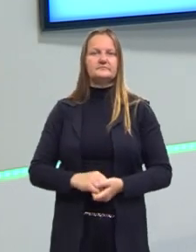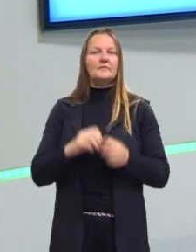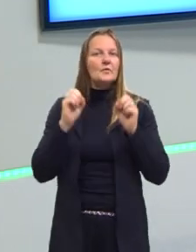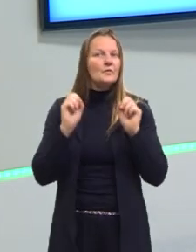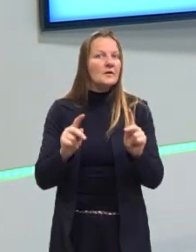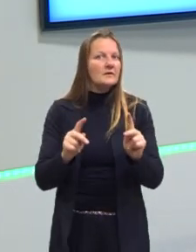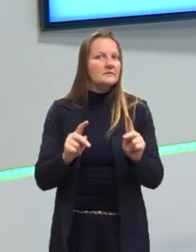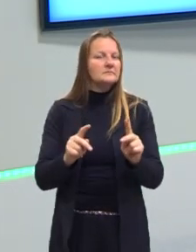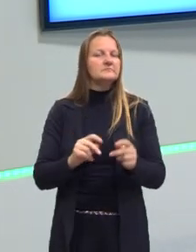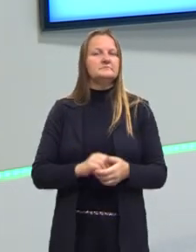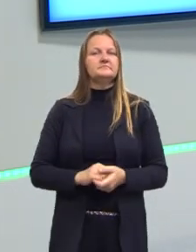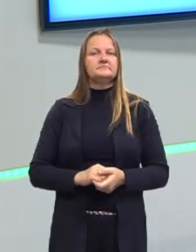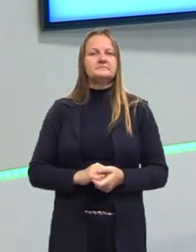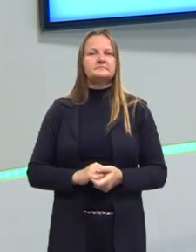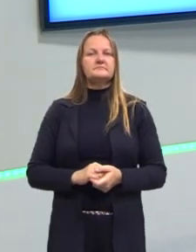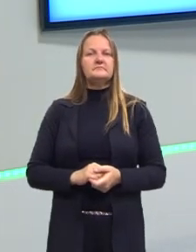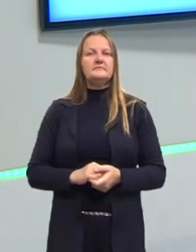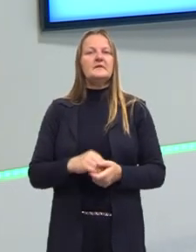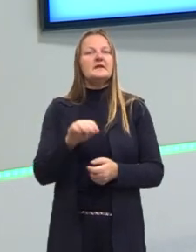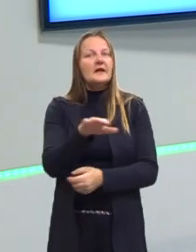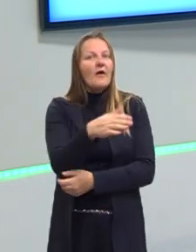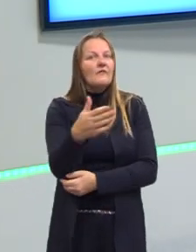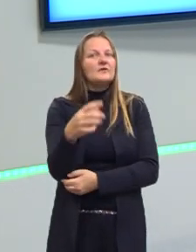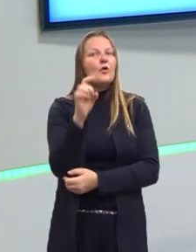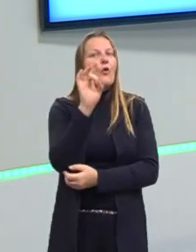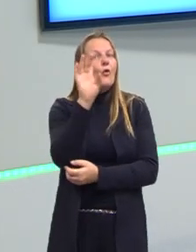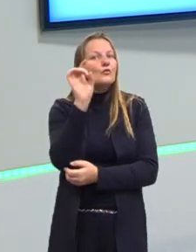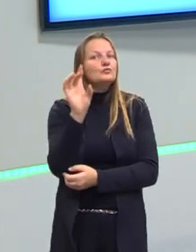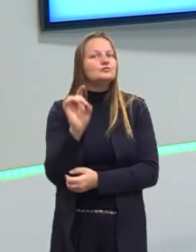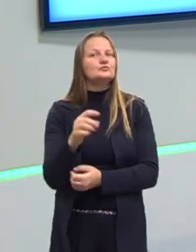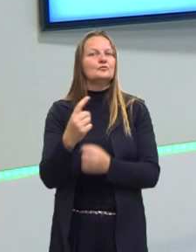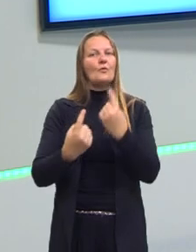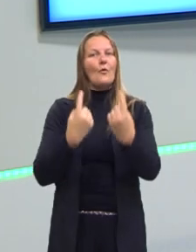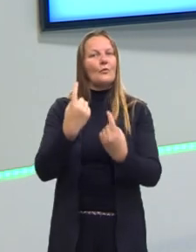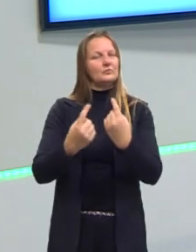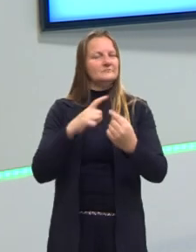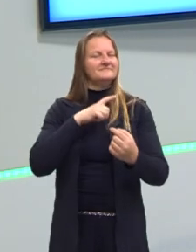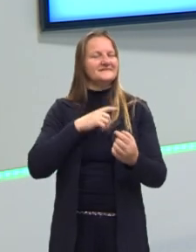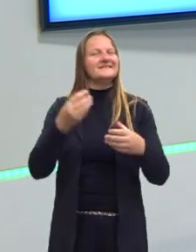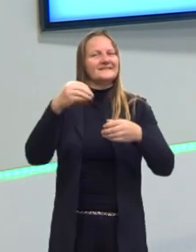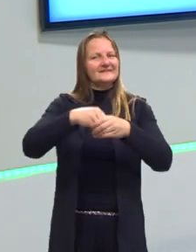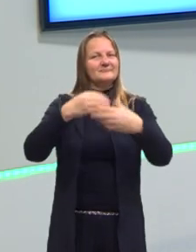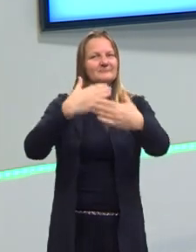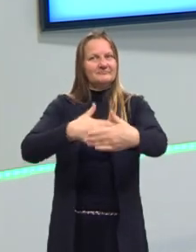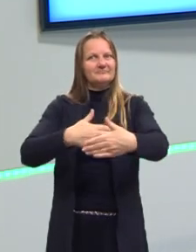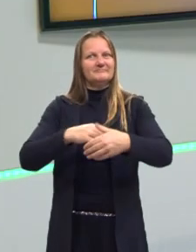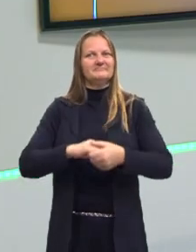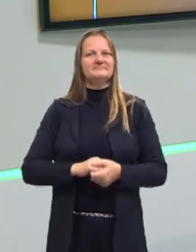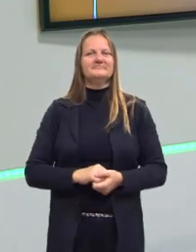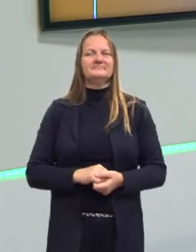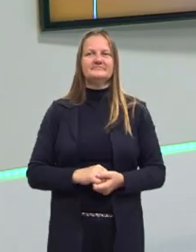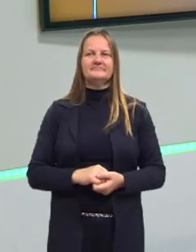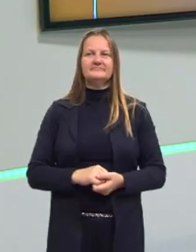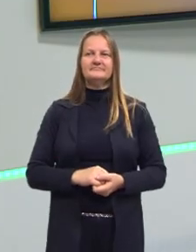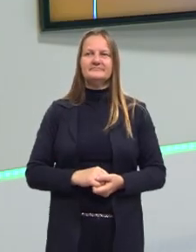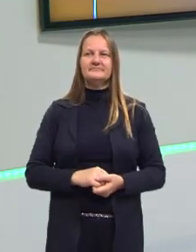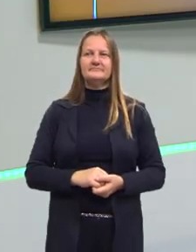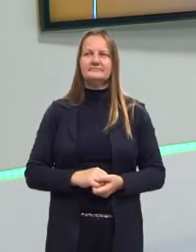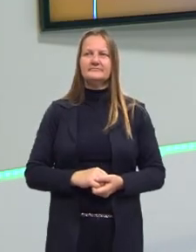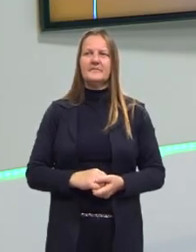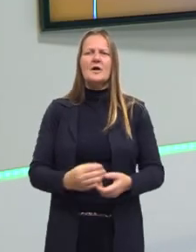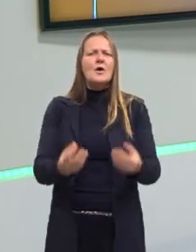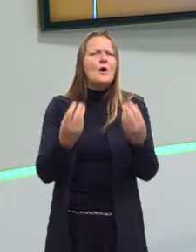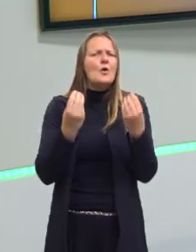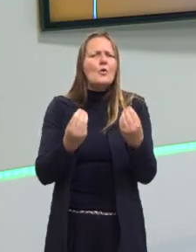essa questão tem imagem. Provavelmente seja um desses tipos relacionados aqui. Mas como